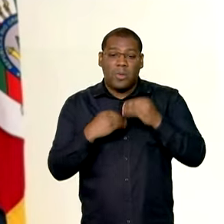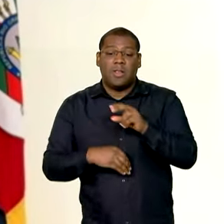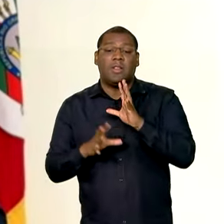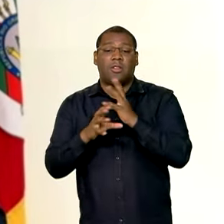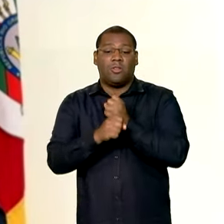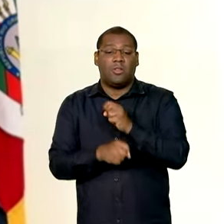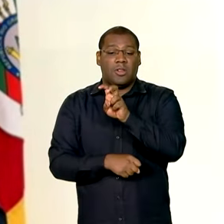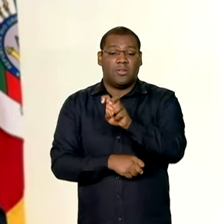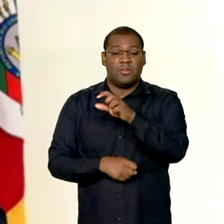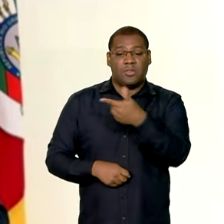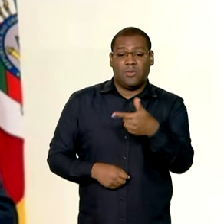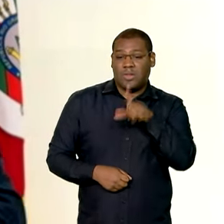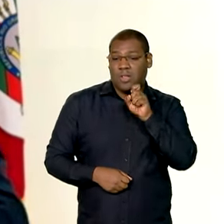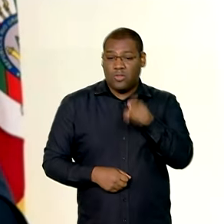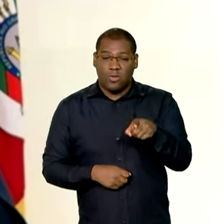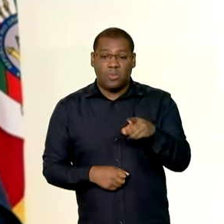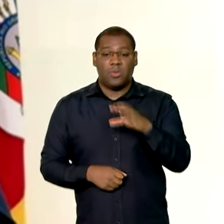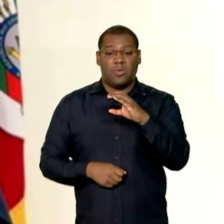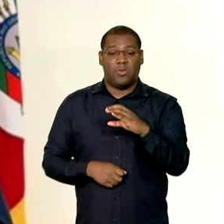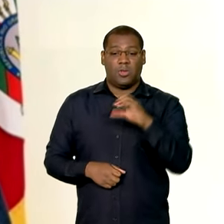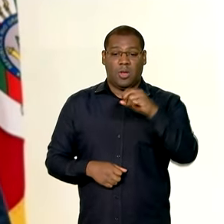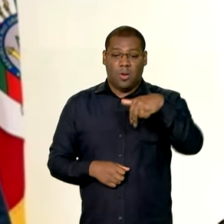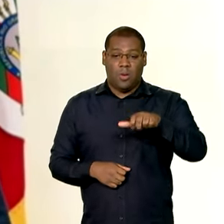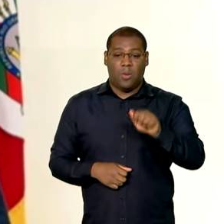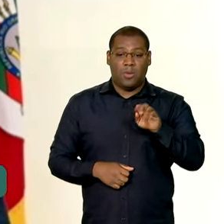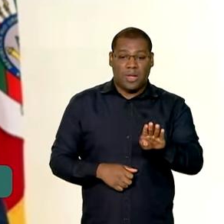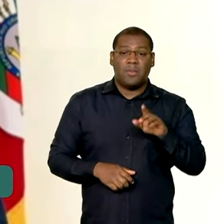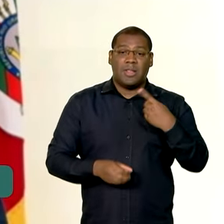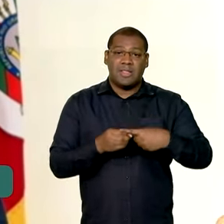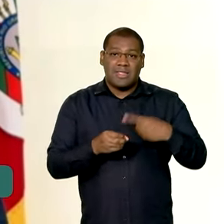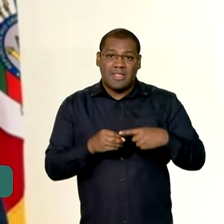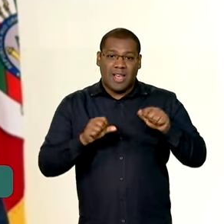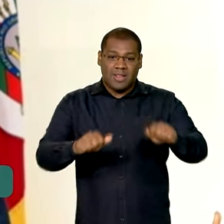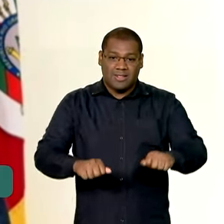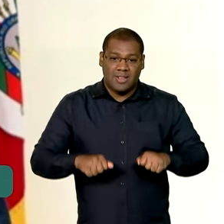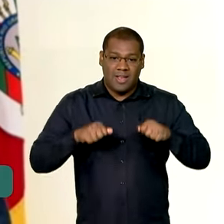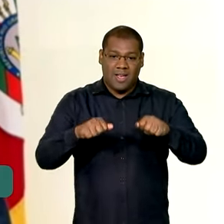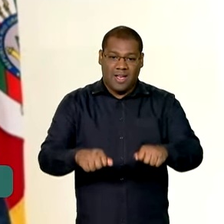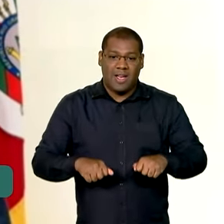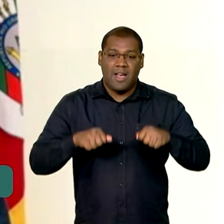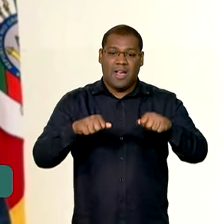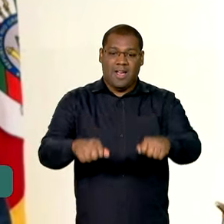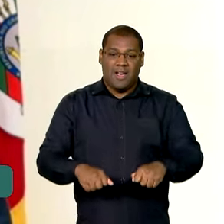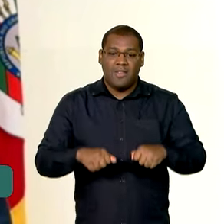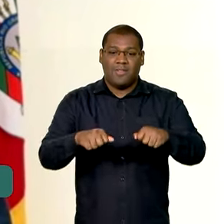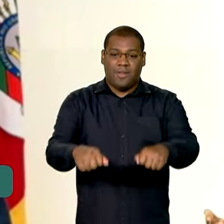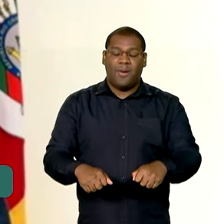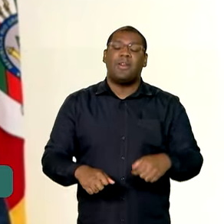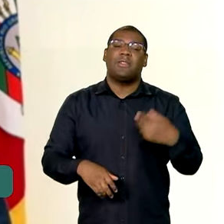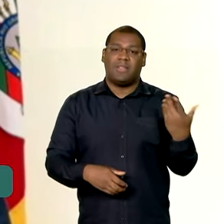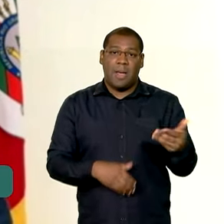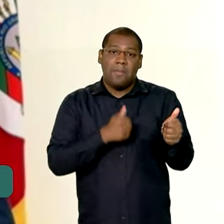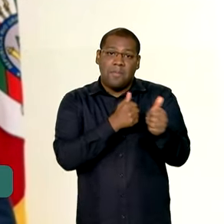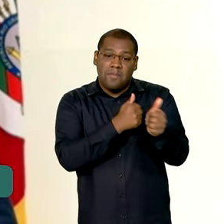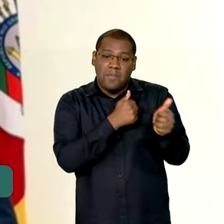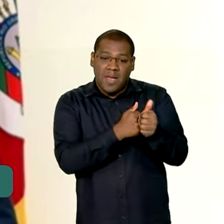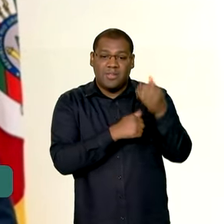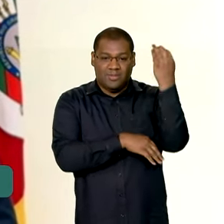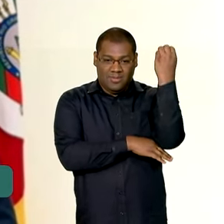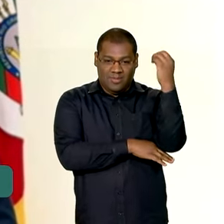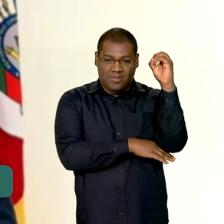na unidade armazenadora da Conab em Canoas, região metropolitana de Porto Alegre. Já estão fazendo a